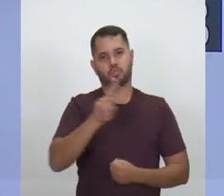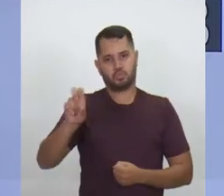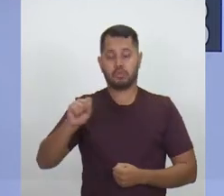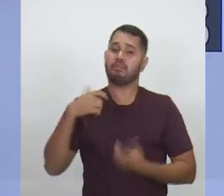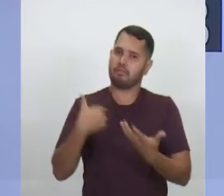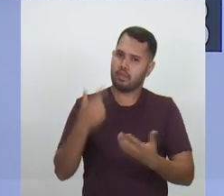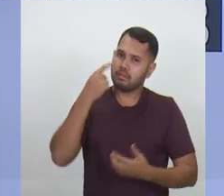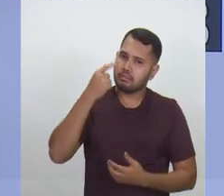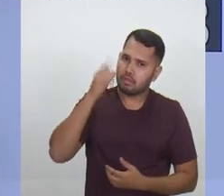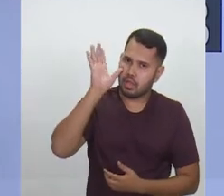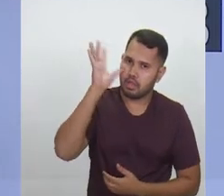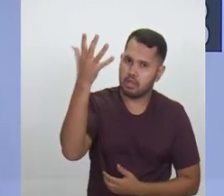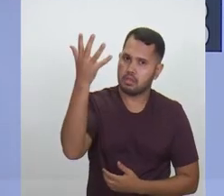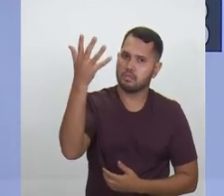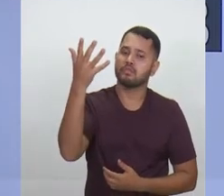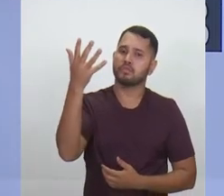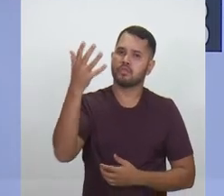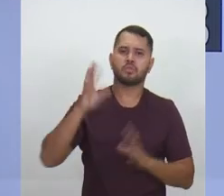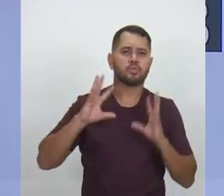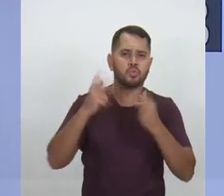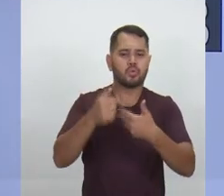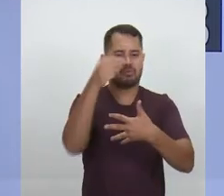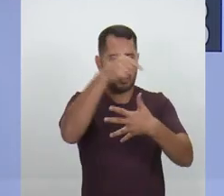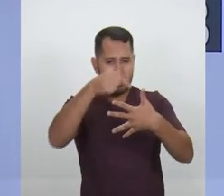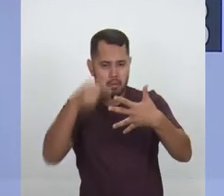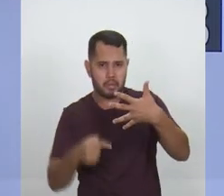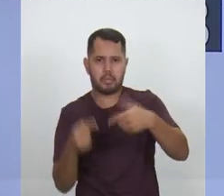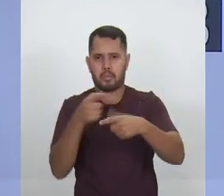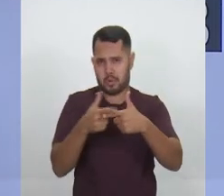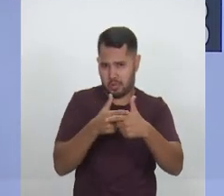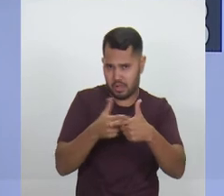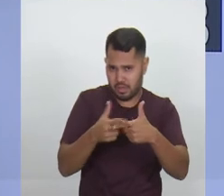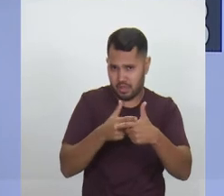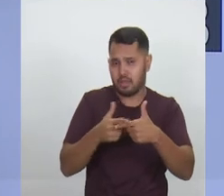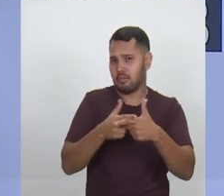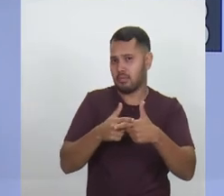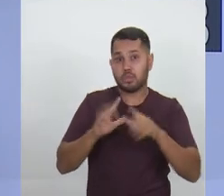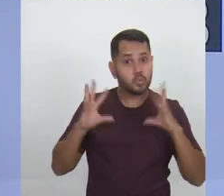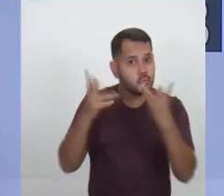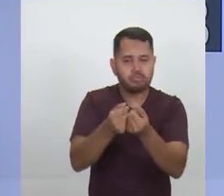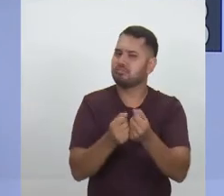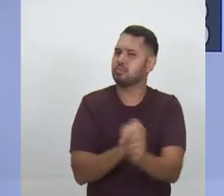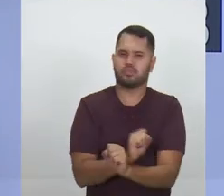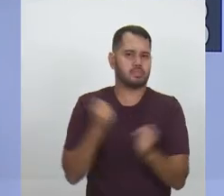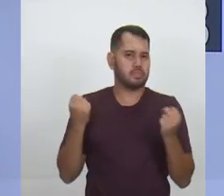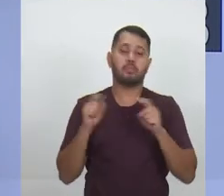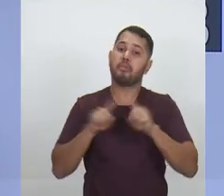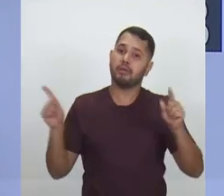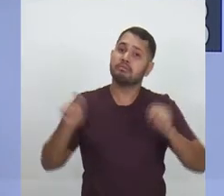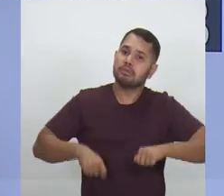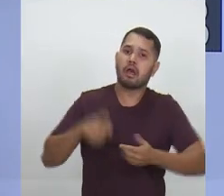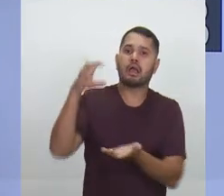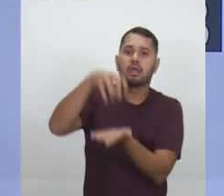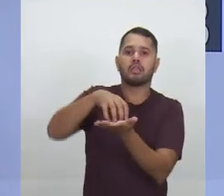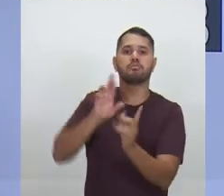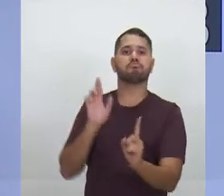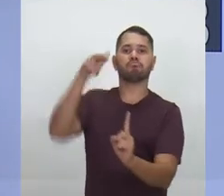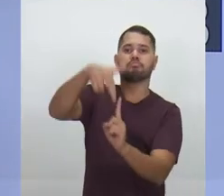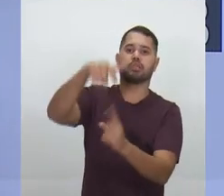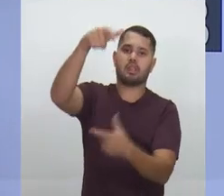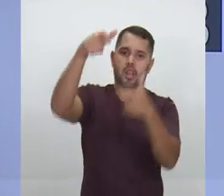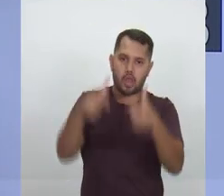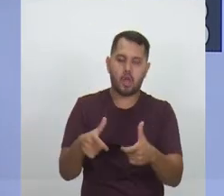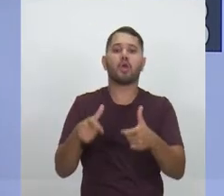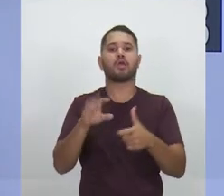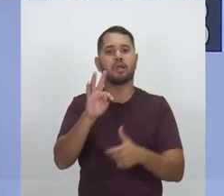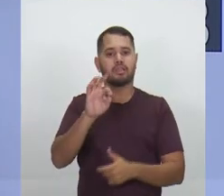resolver todos os problemas do estado do Amazonas. É impossível. Mas nós podemos criar um centro de referência de